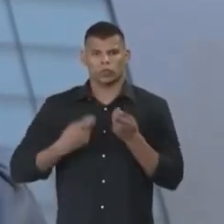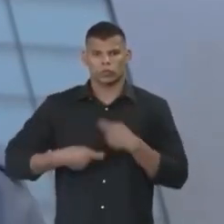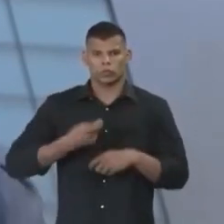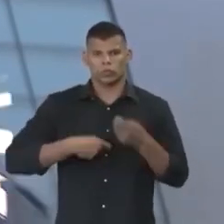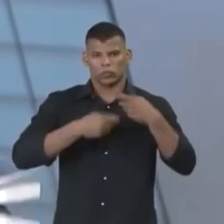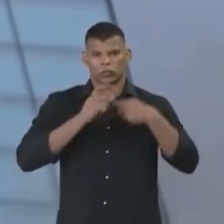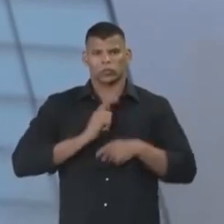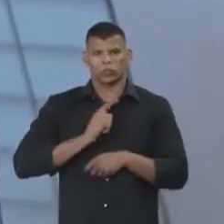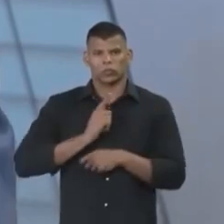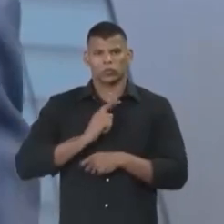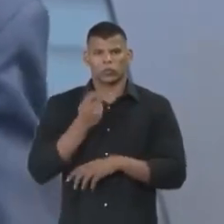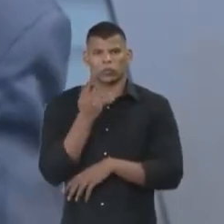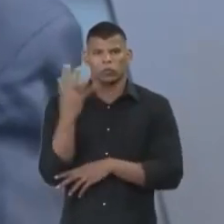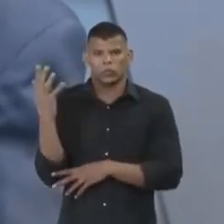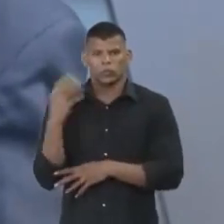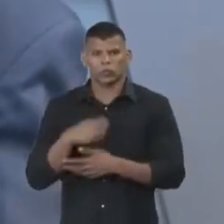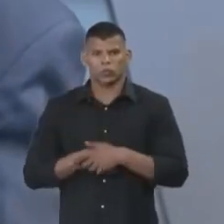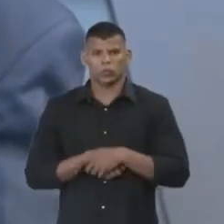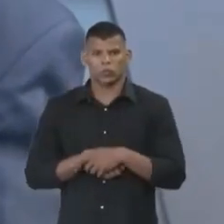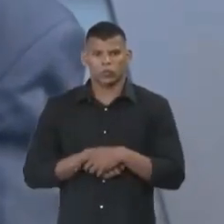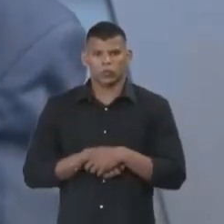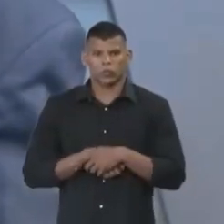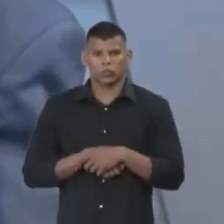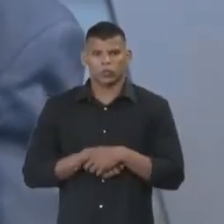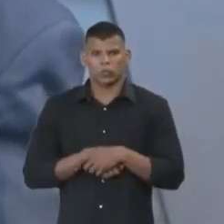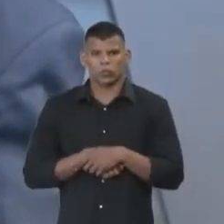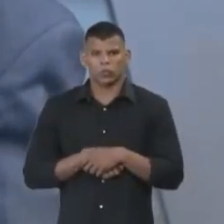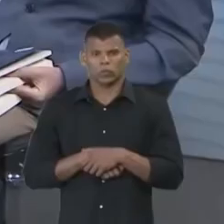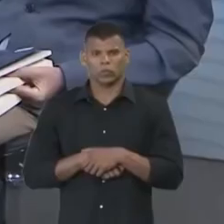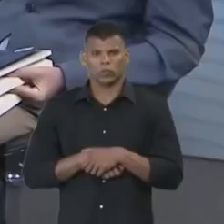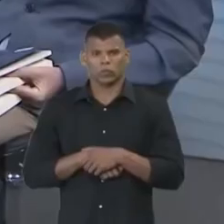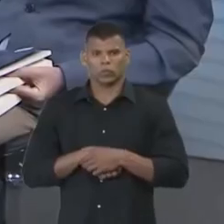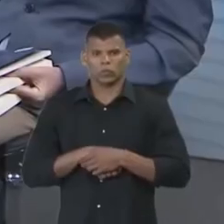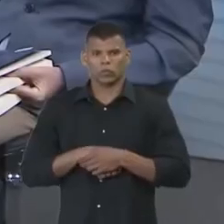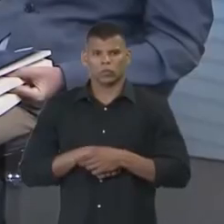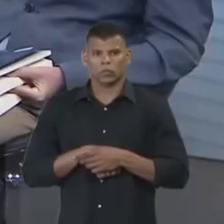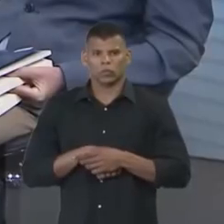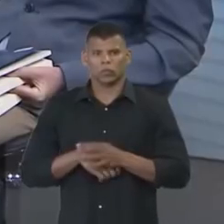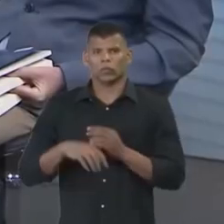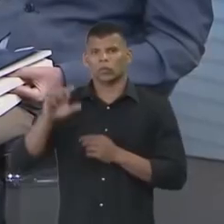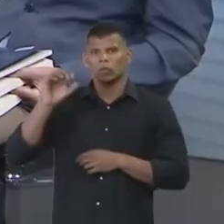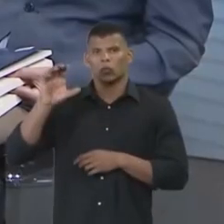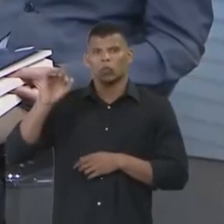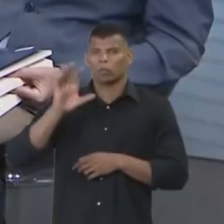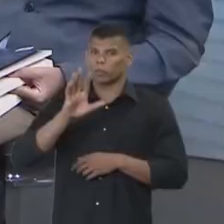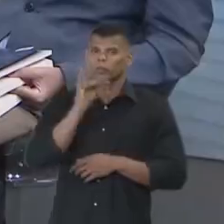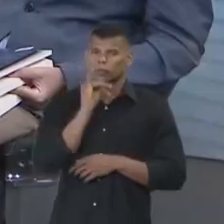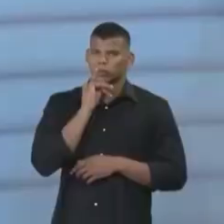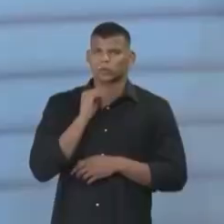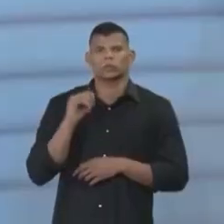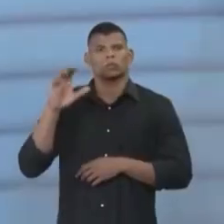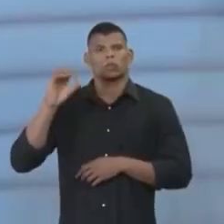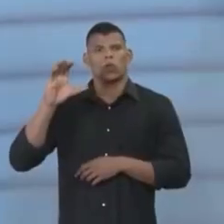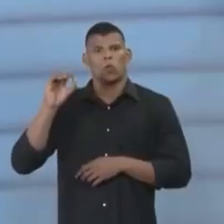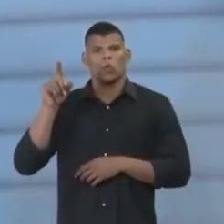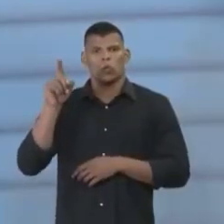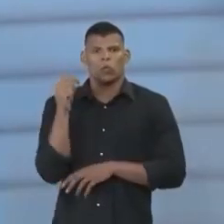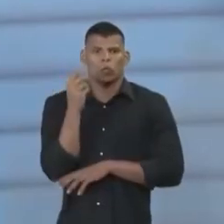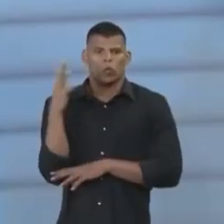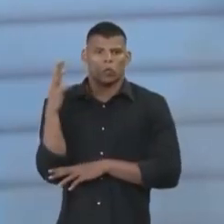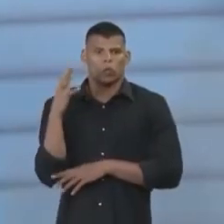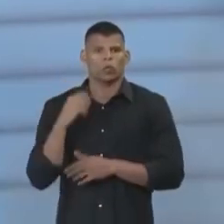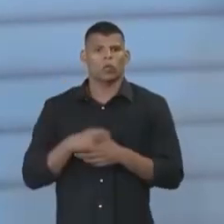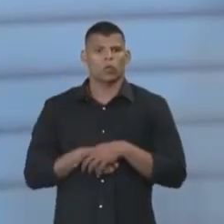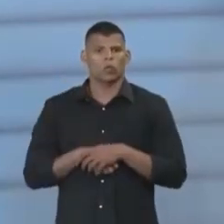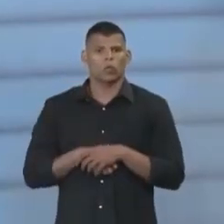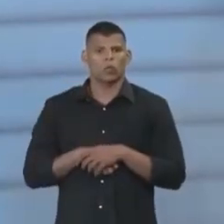de uma questão ambiental, que vai dar dinheiro. O coco que a gente bebe a água, que está lá na beira-mar, o coco verde,